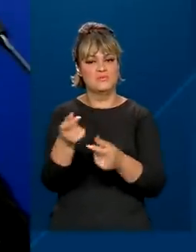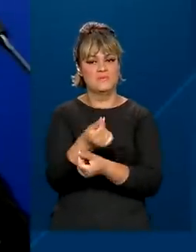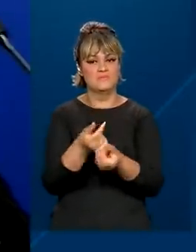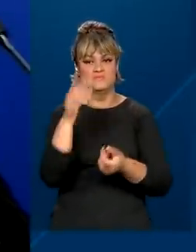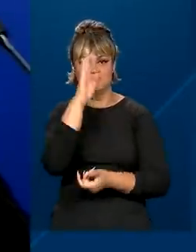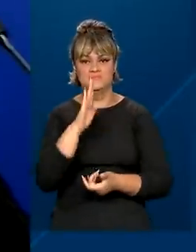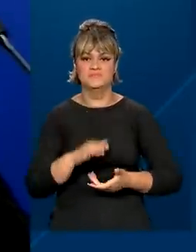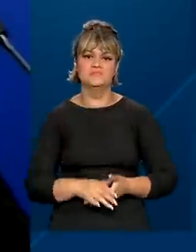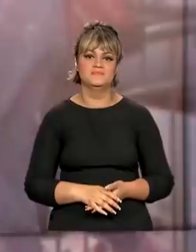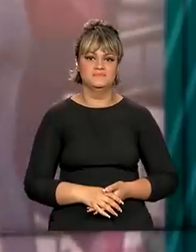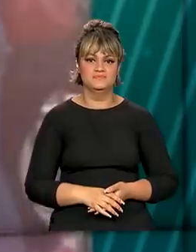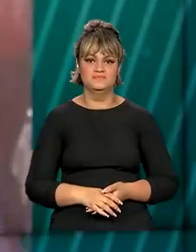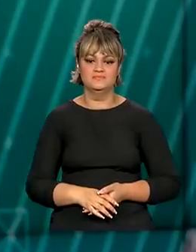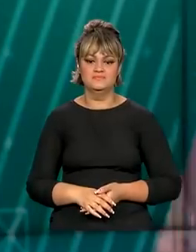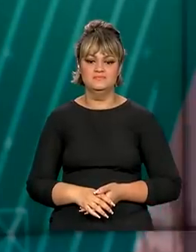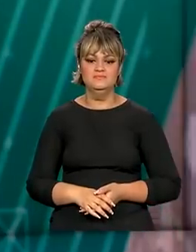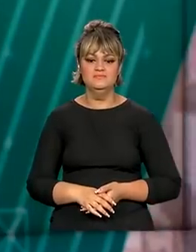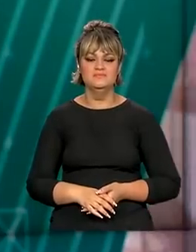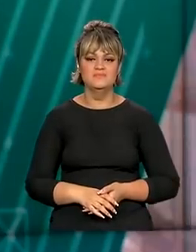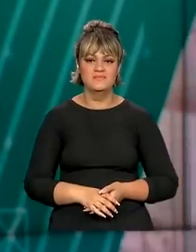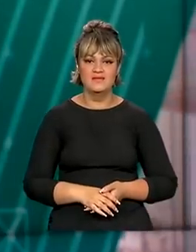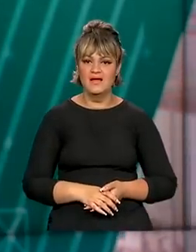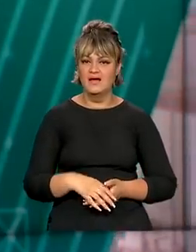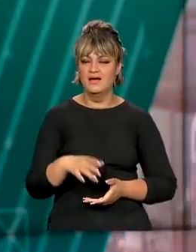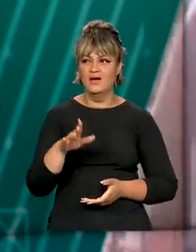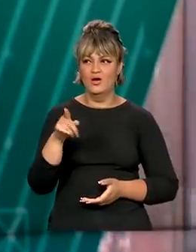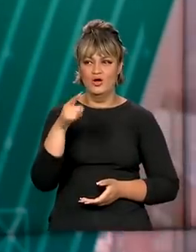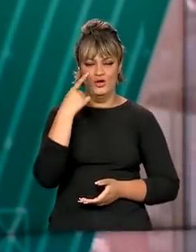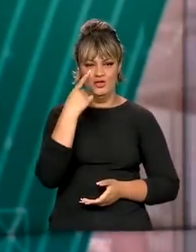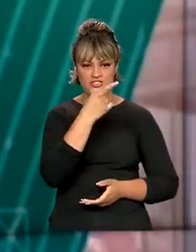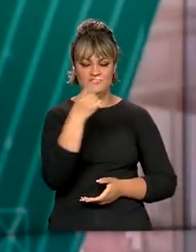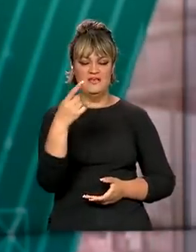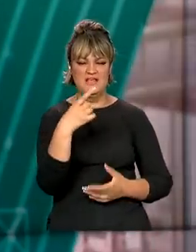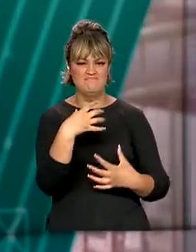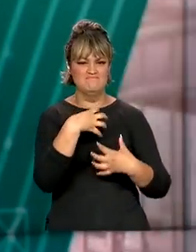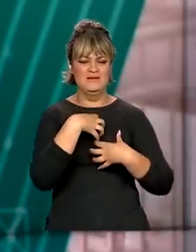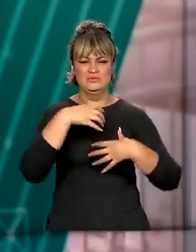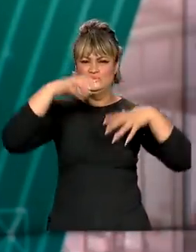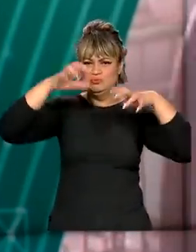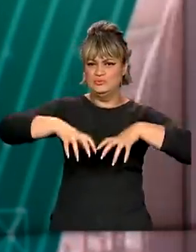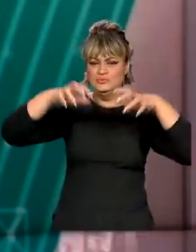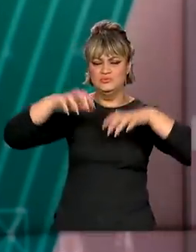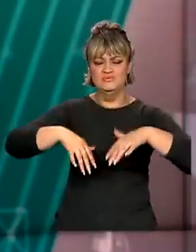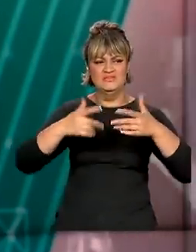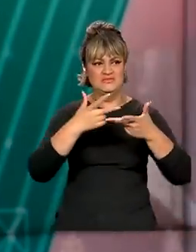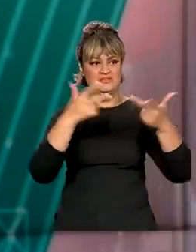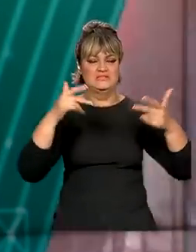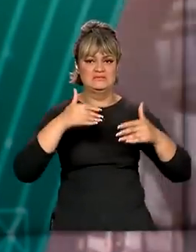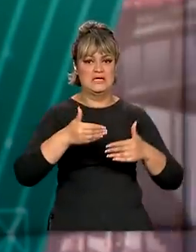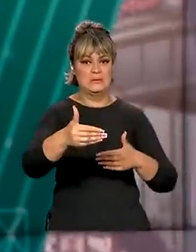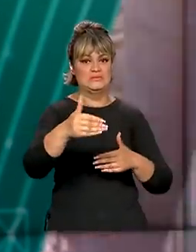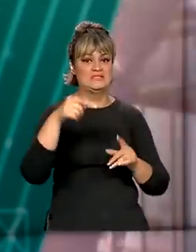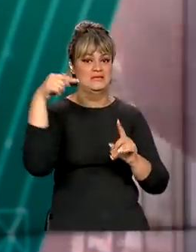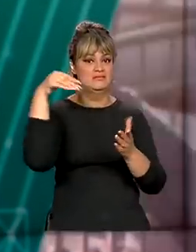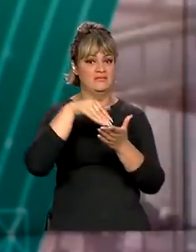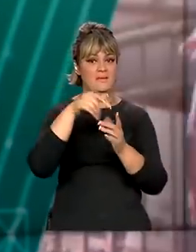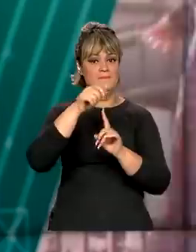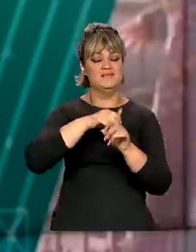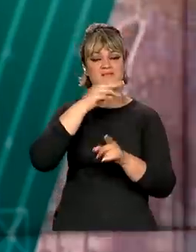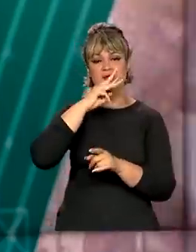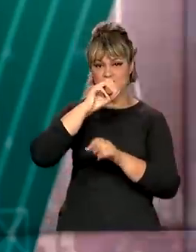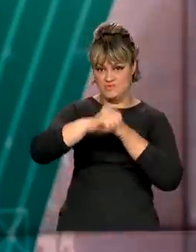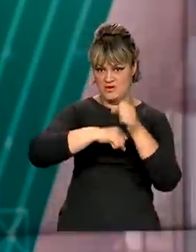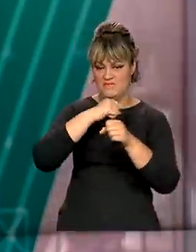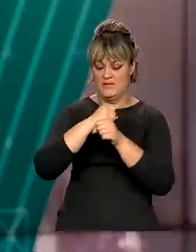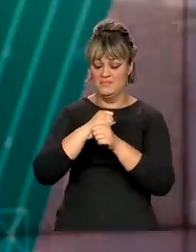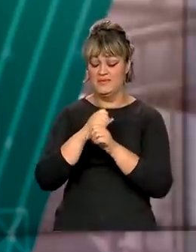econômico do país. Para minimizar os impactos das fortes chuvas em que deve se estender até março do ano que vem,